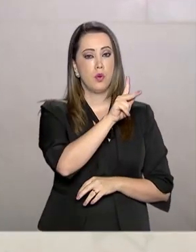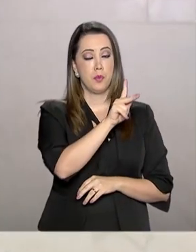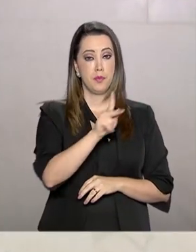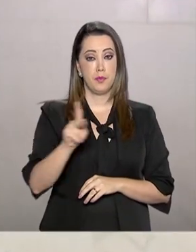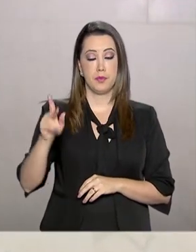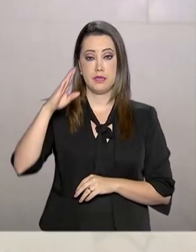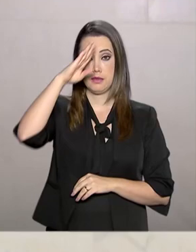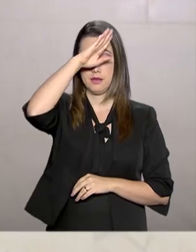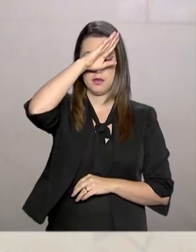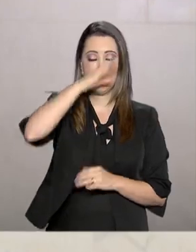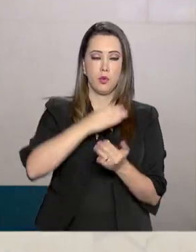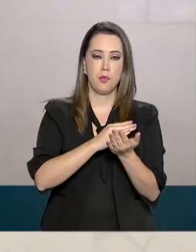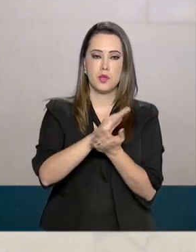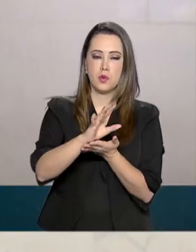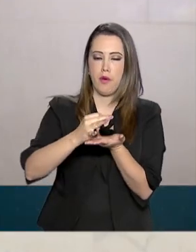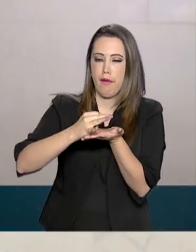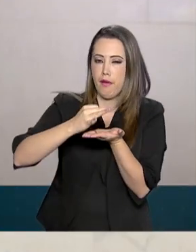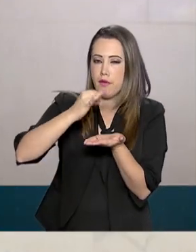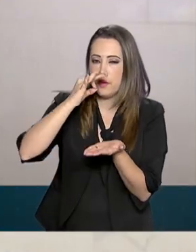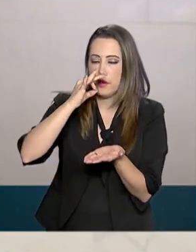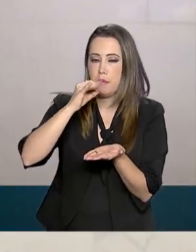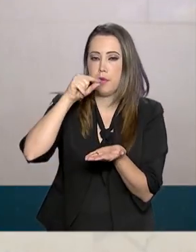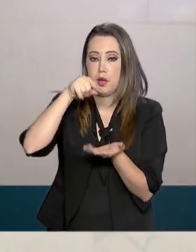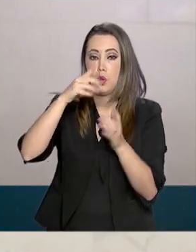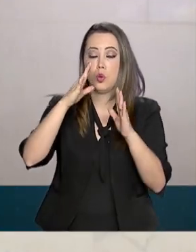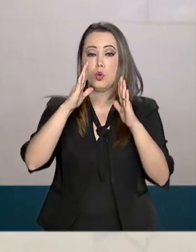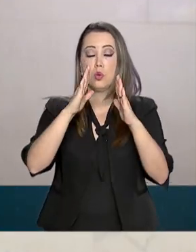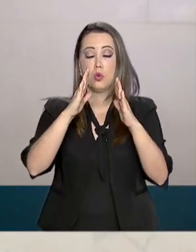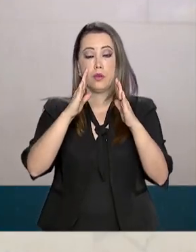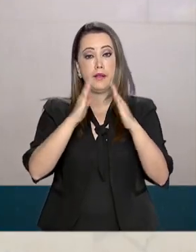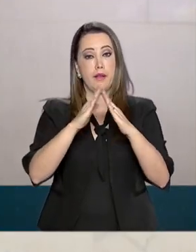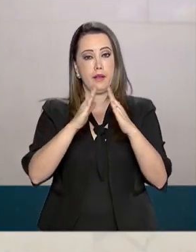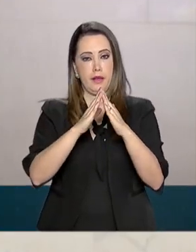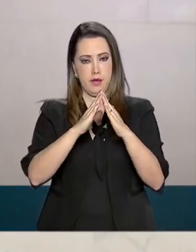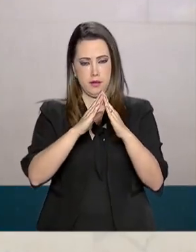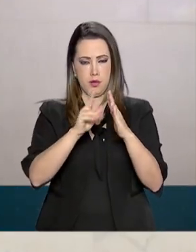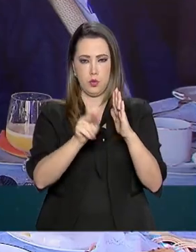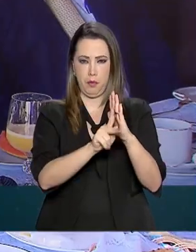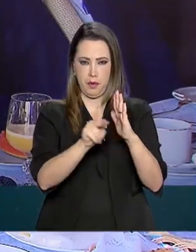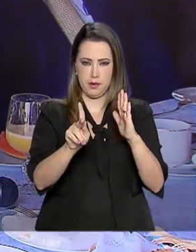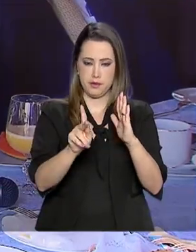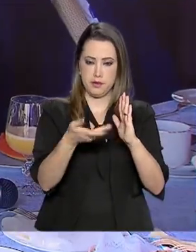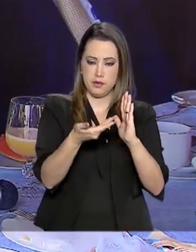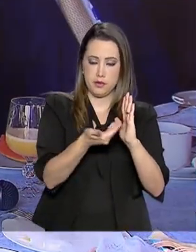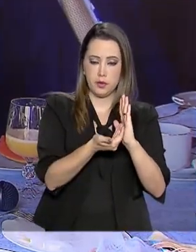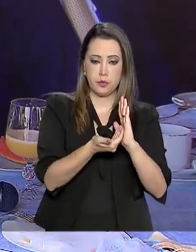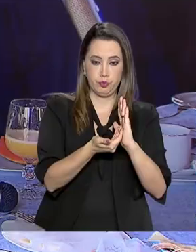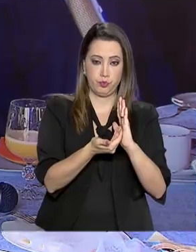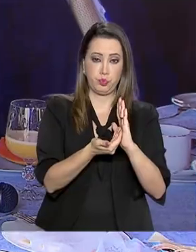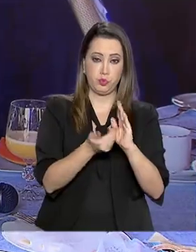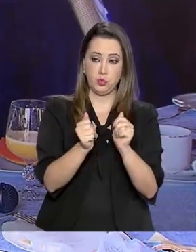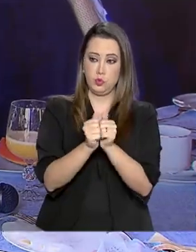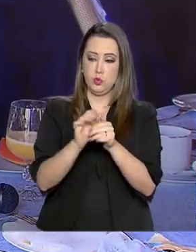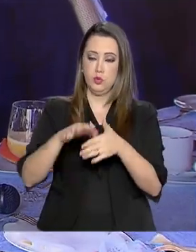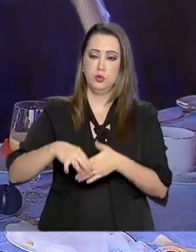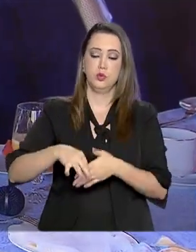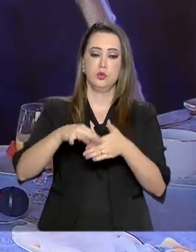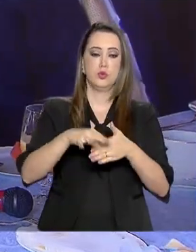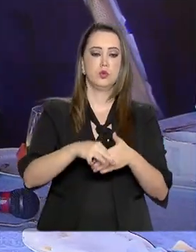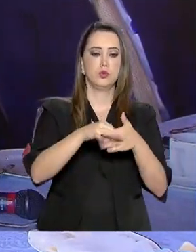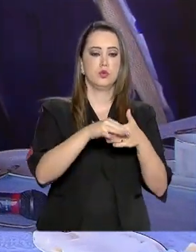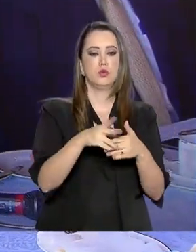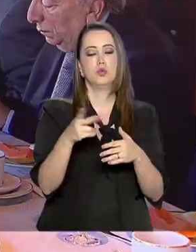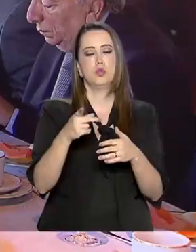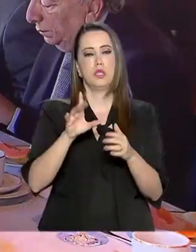o dia num café da manhã na residência oficial do presidente do Senado, Davi Alcolumbre, com a presença de lideranças partidárias das